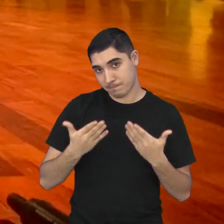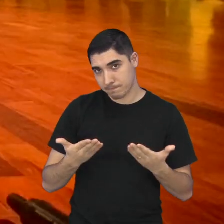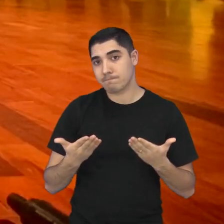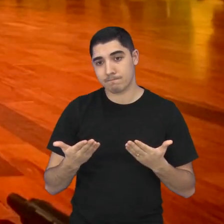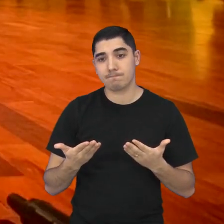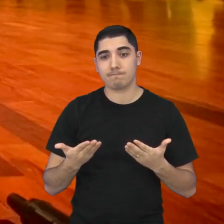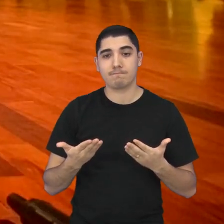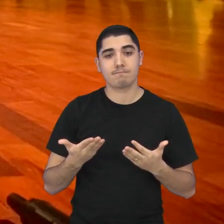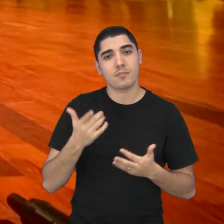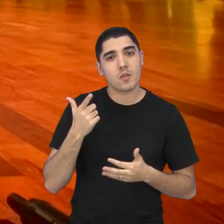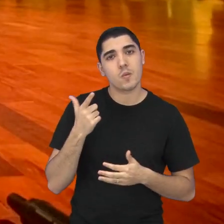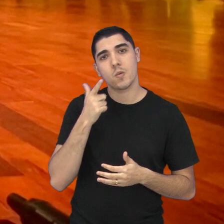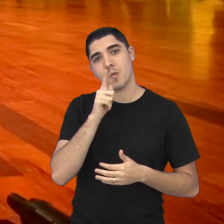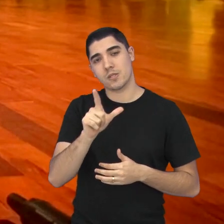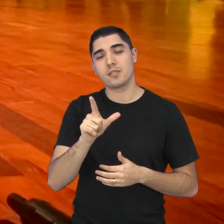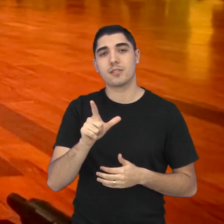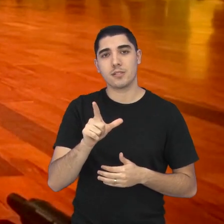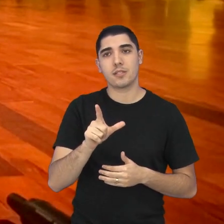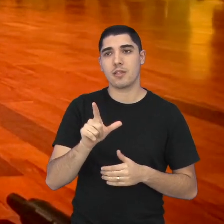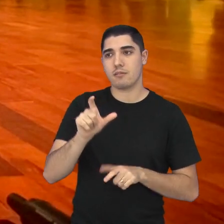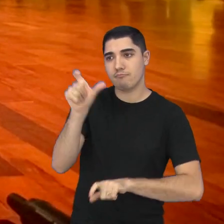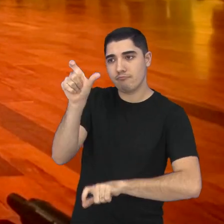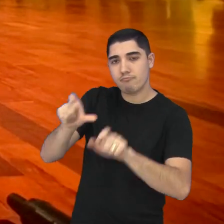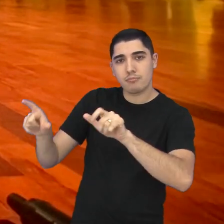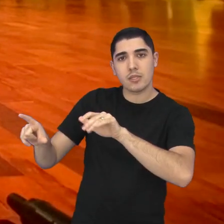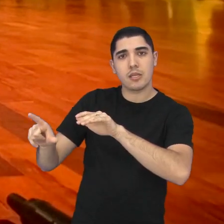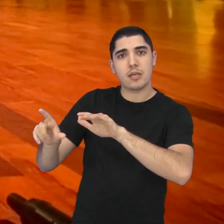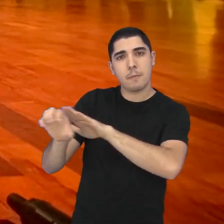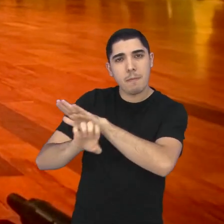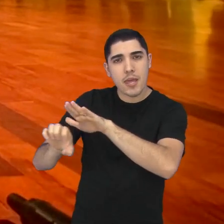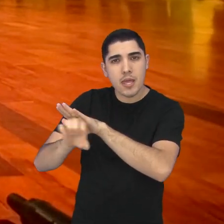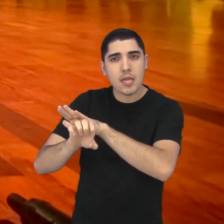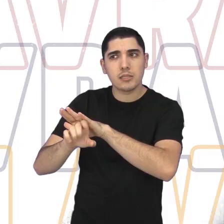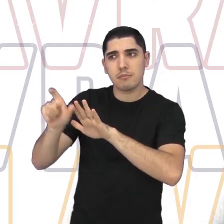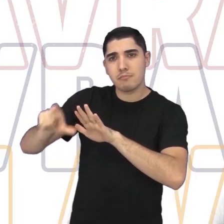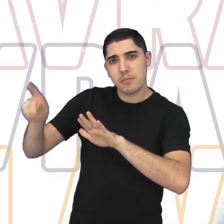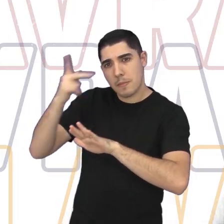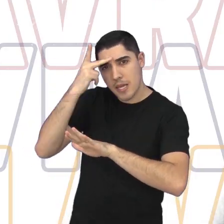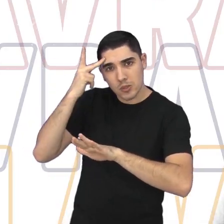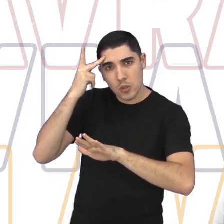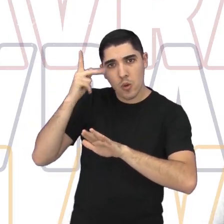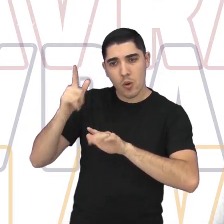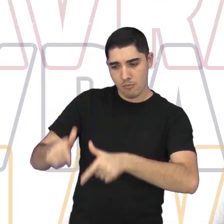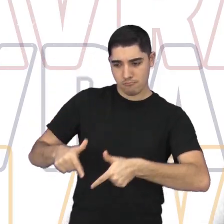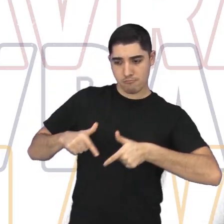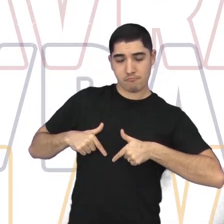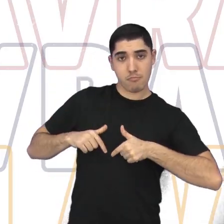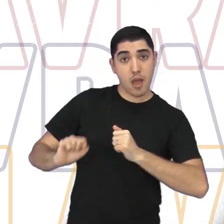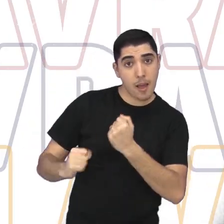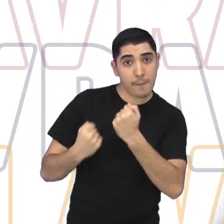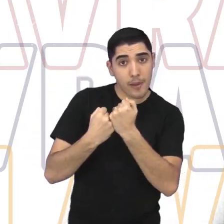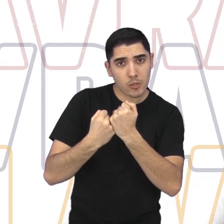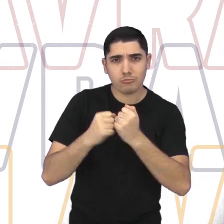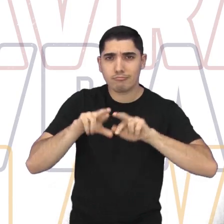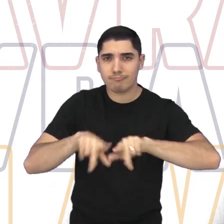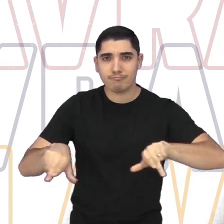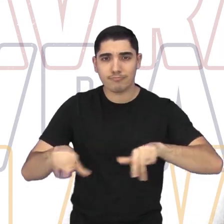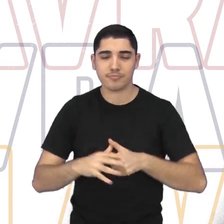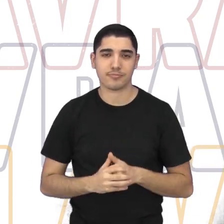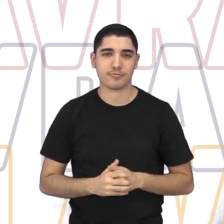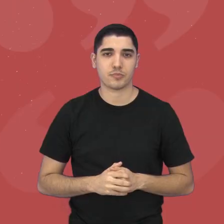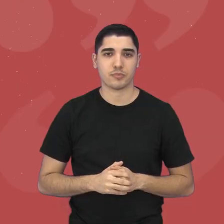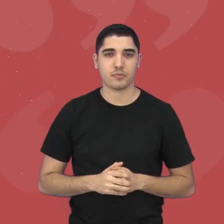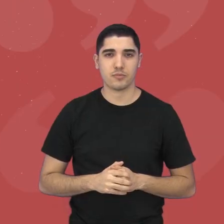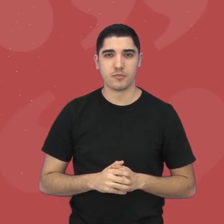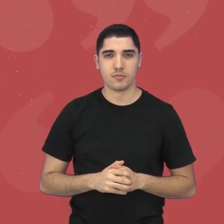gente consegue apoiadores, a gente consegue patrocínios com mais facilidade e tudo mais.